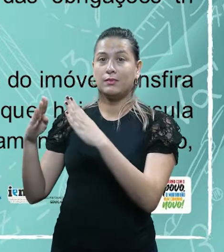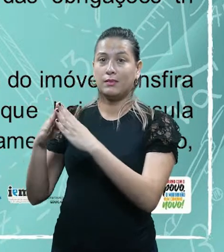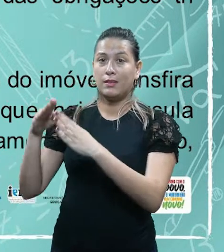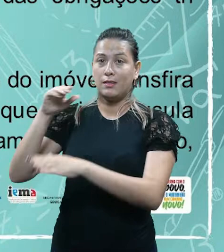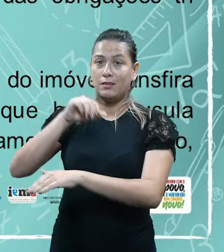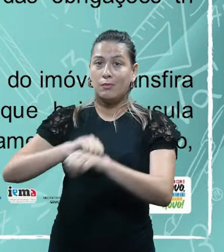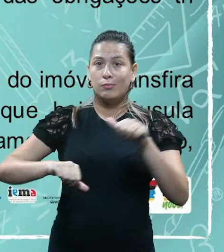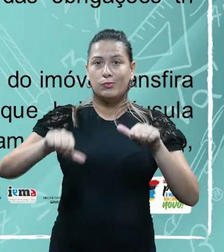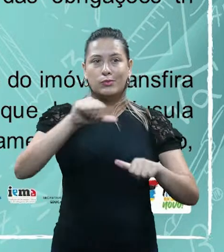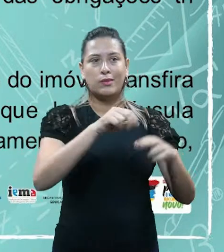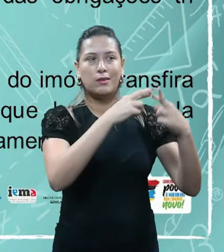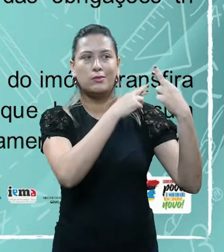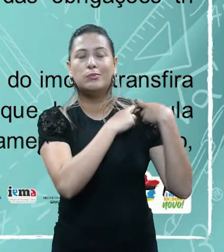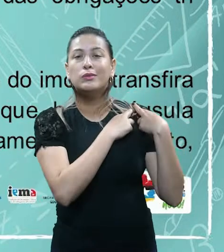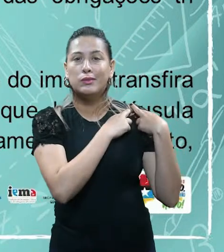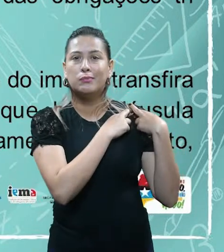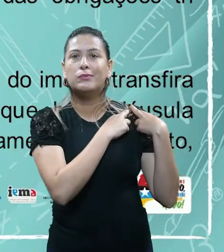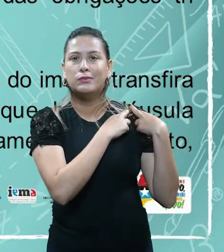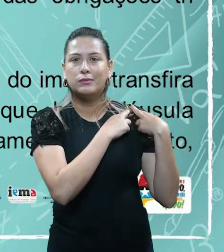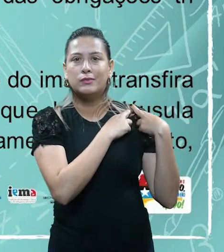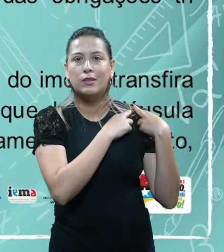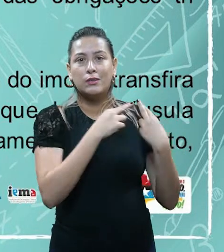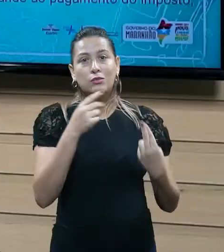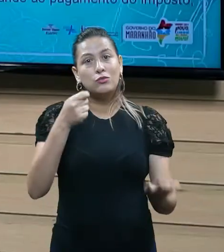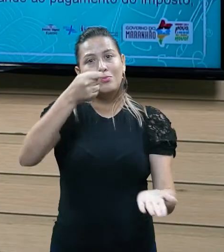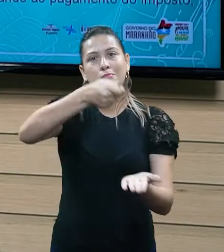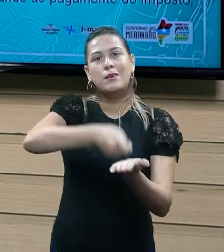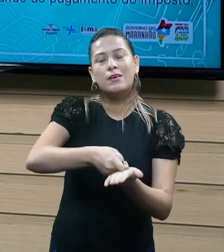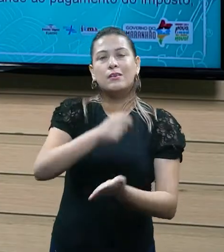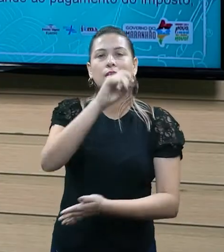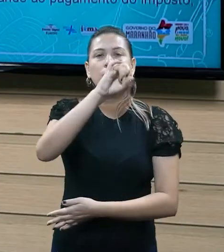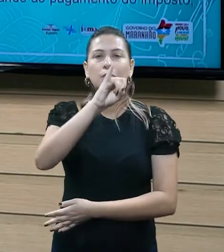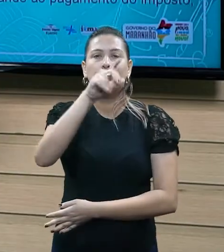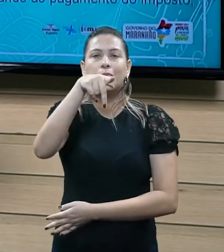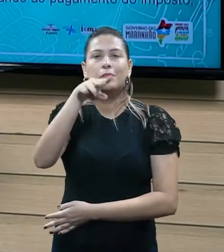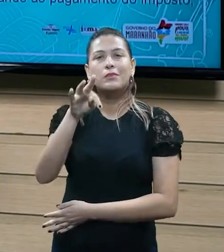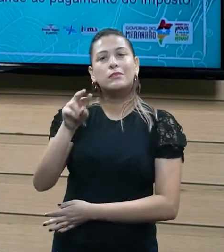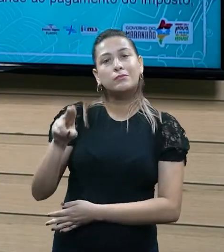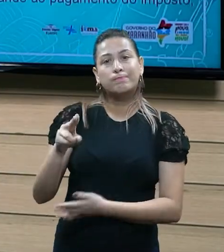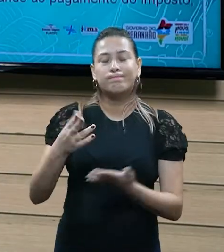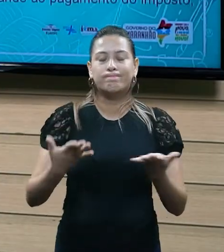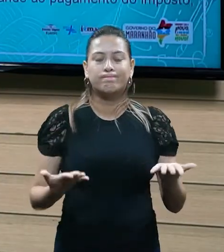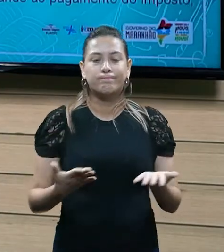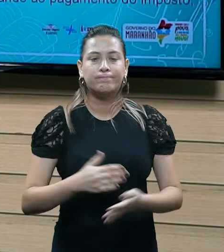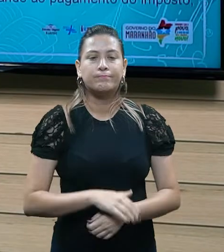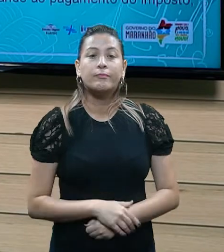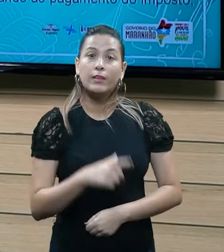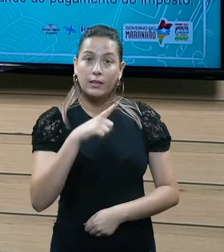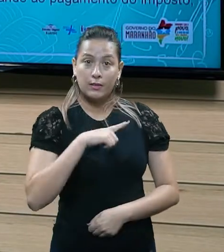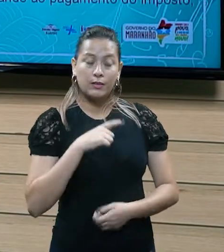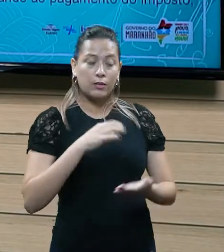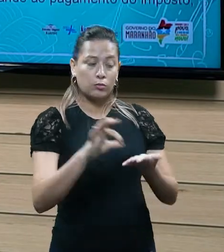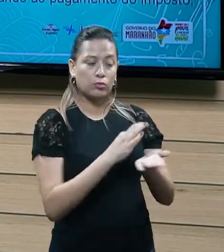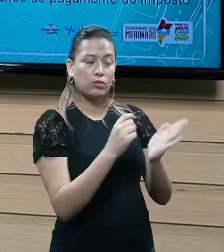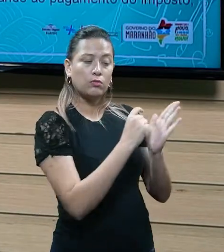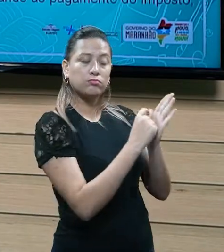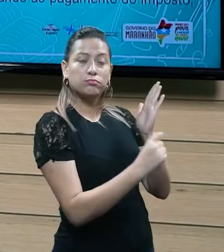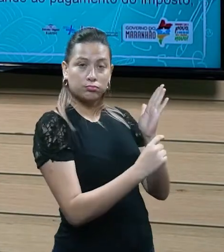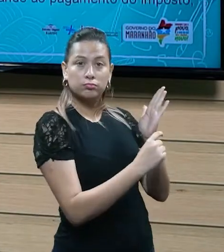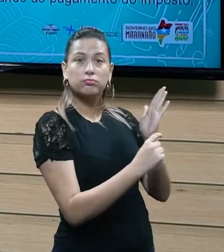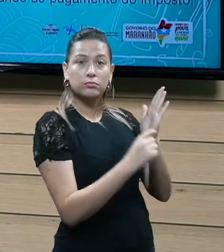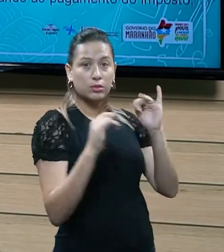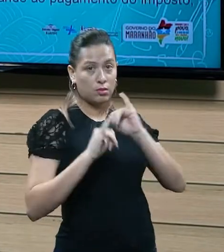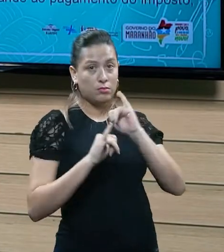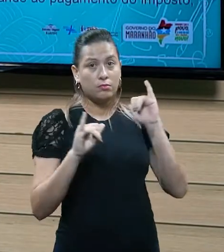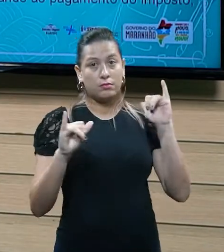inquilino a condição de contribuinte do IPTU. Ou seja, ainda que haja cláusula contratual prevendo a